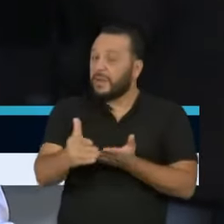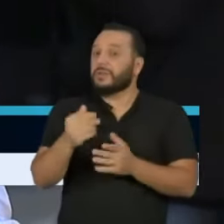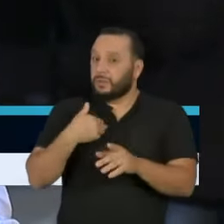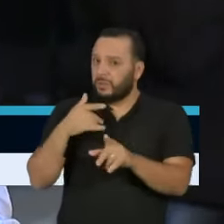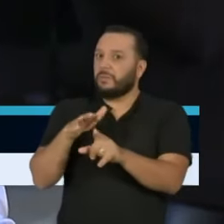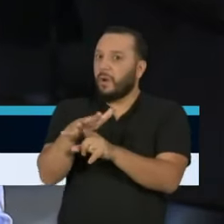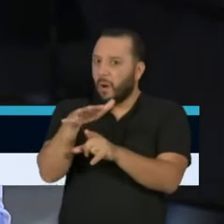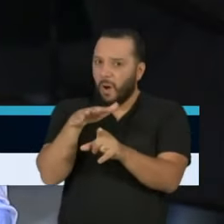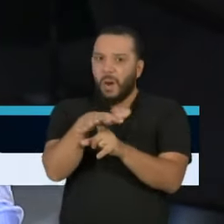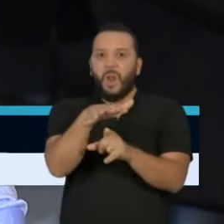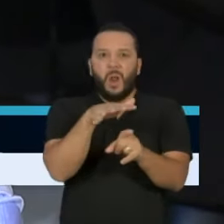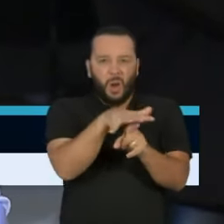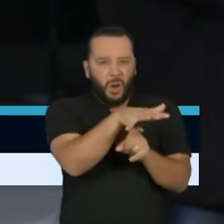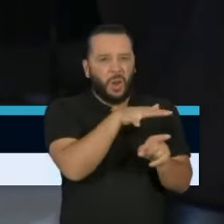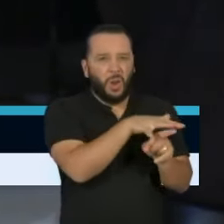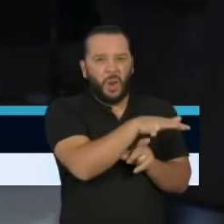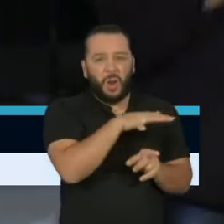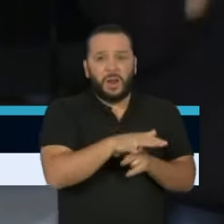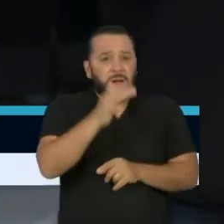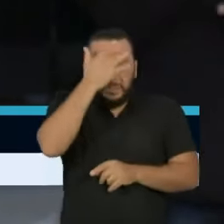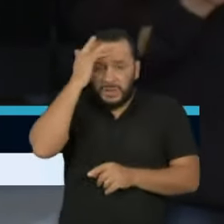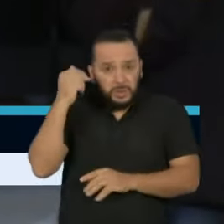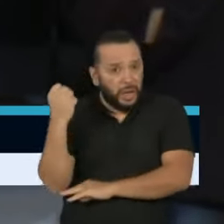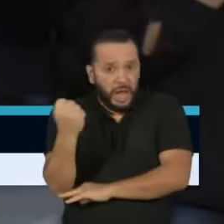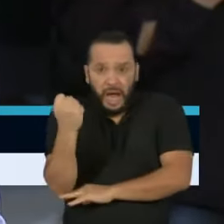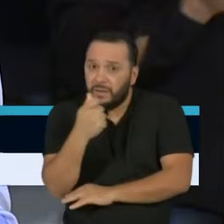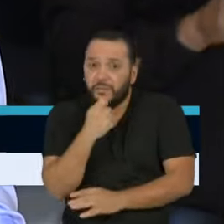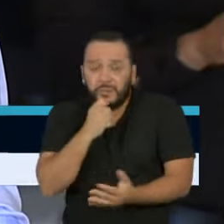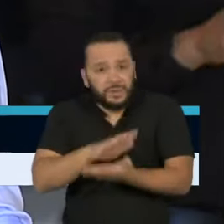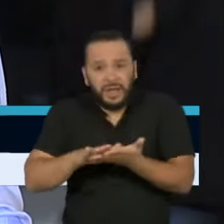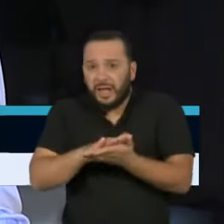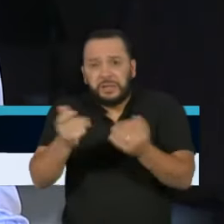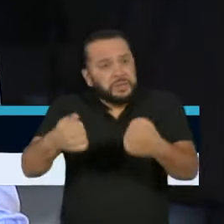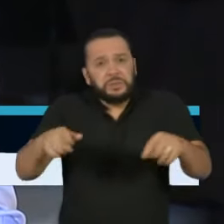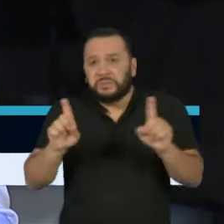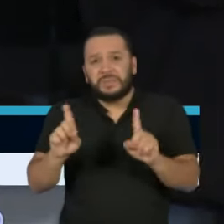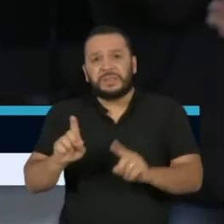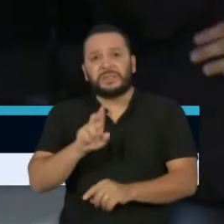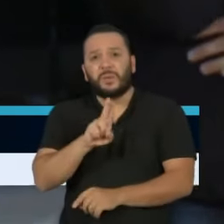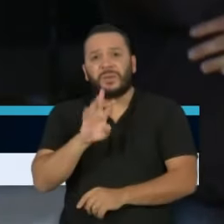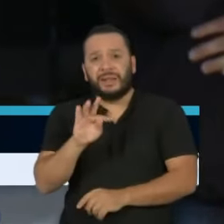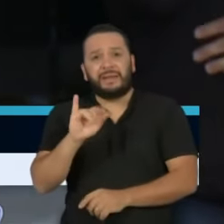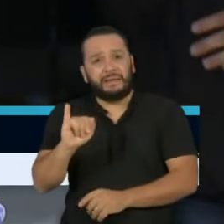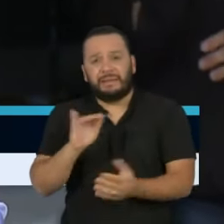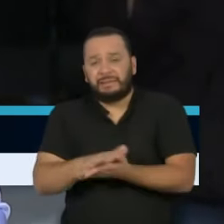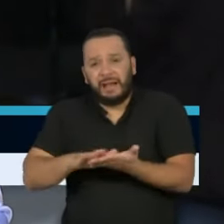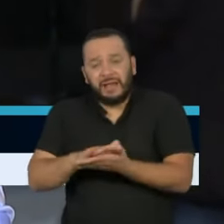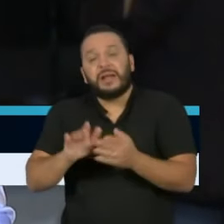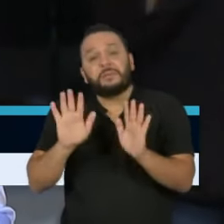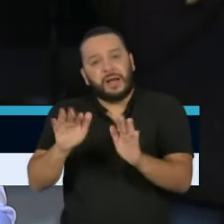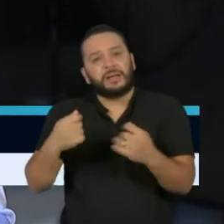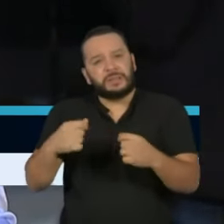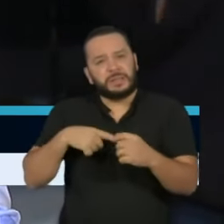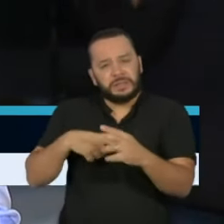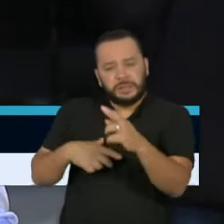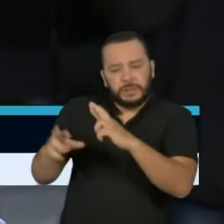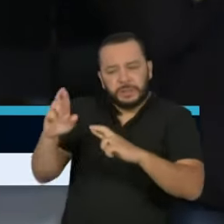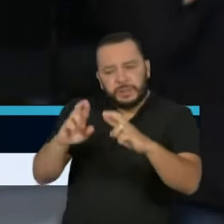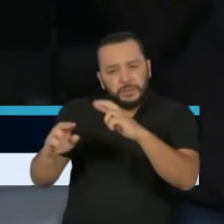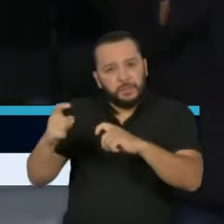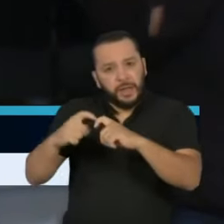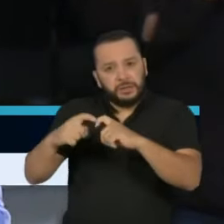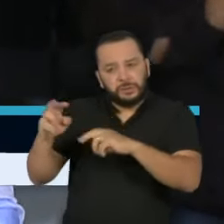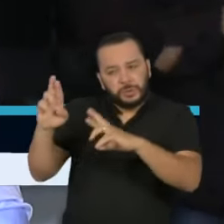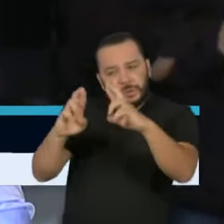expressivo. São pacientes que ainda não estão agravados, que ainda não precisam de um leito de UTI, mas precisam de um acompanhamento médico muito próximo